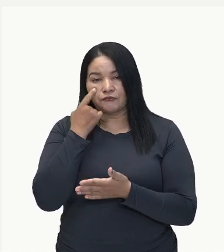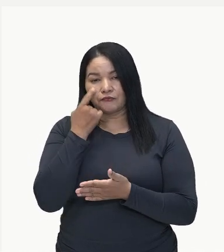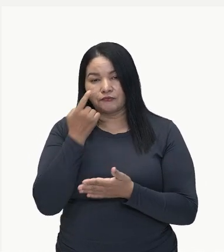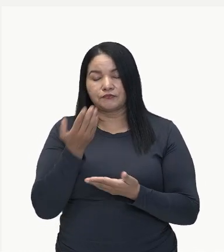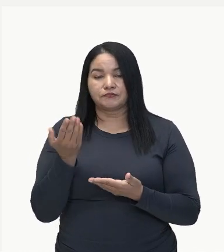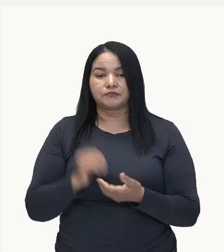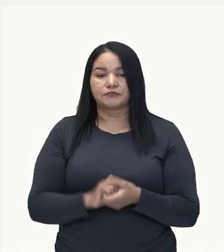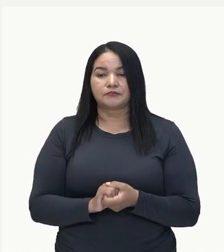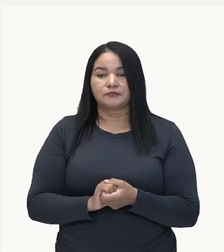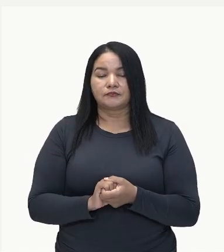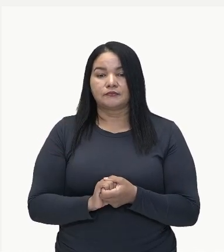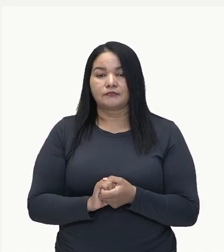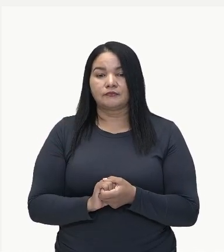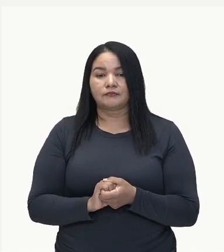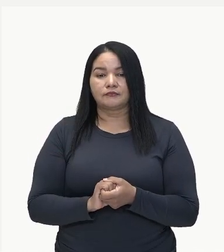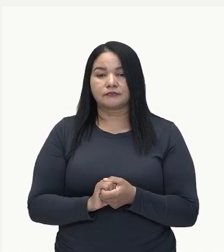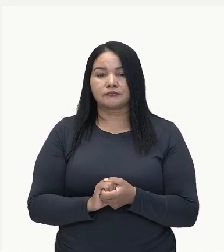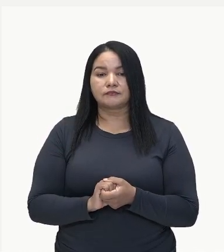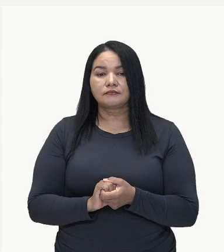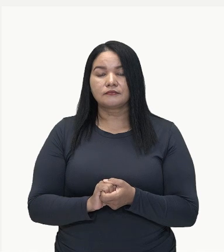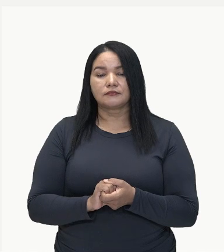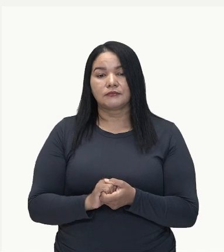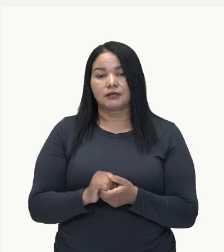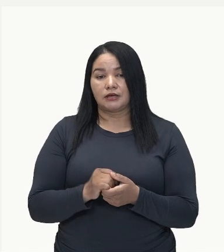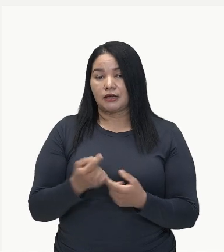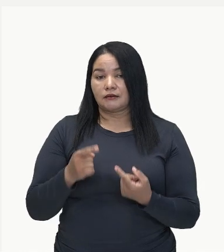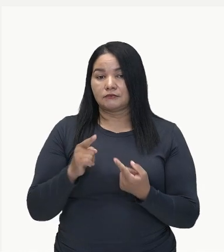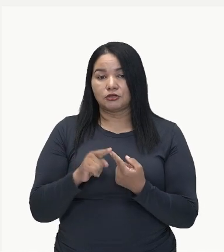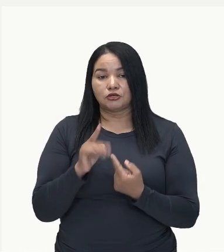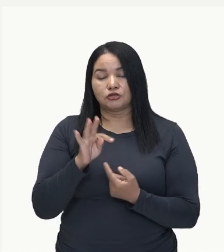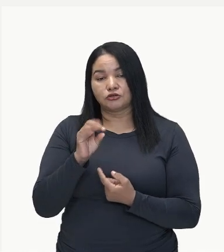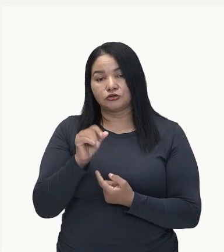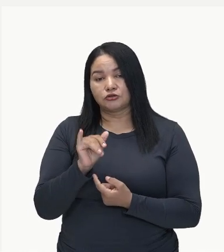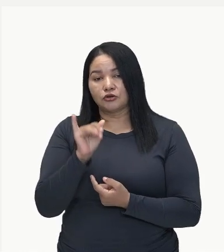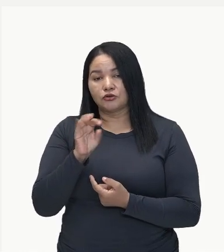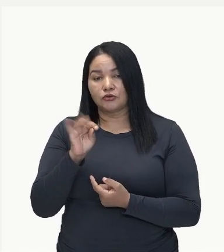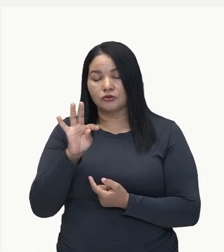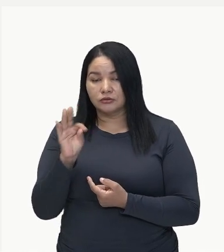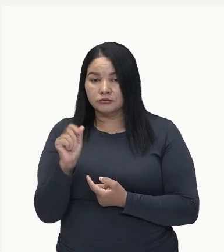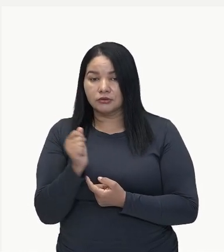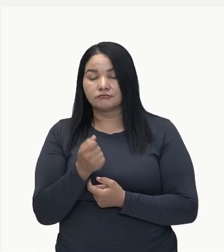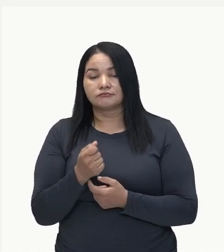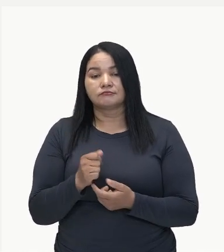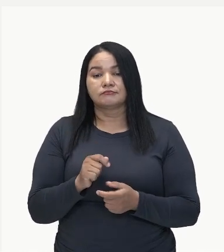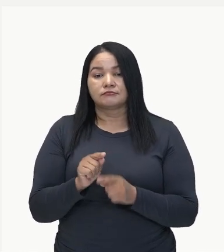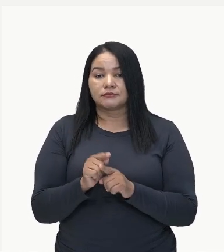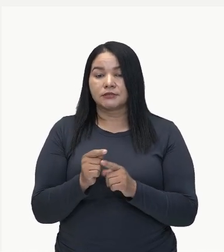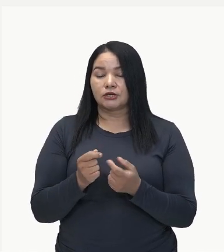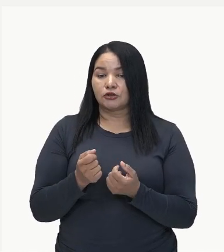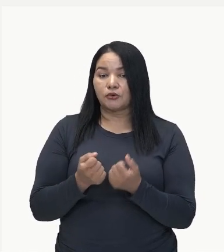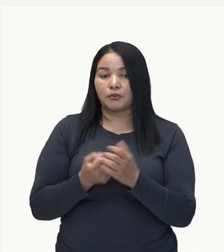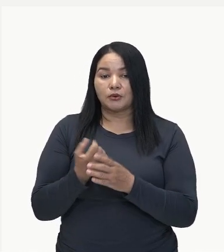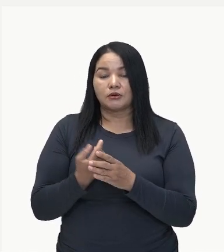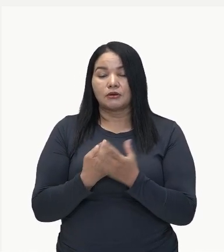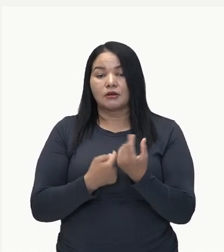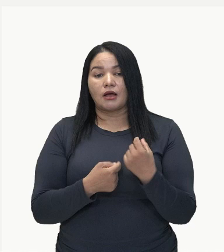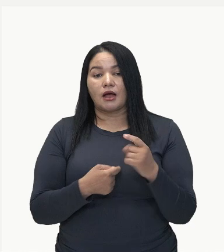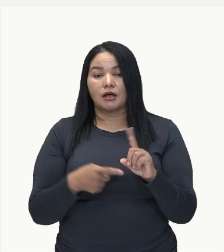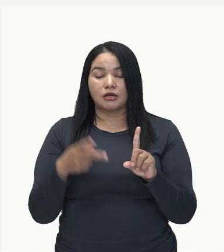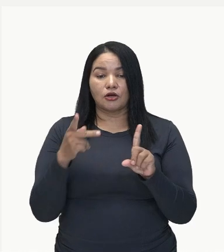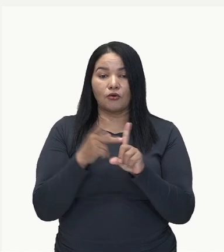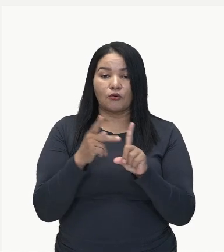A gente destaca, então, a Toyota, em fabricante de automóveis, a Honda, também de carros,